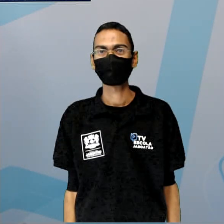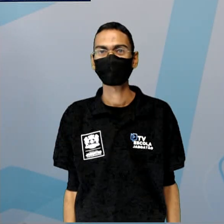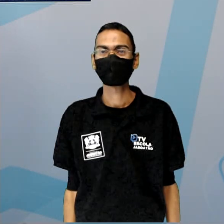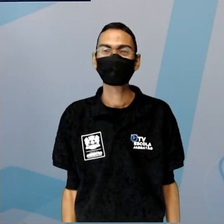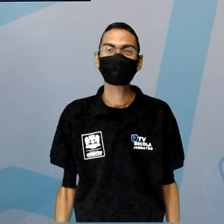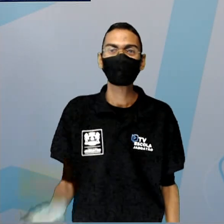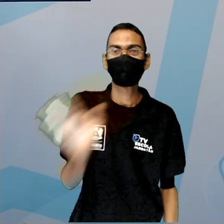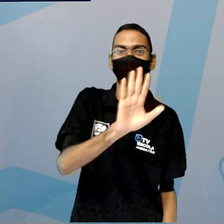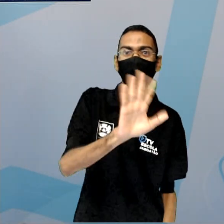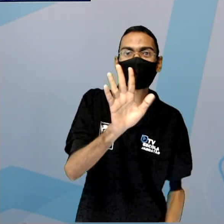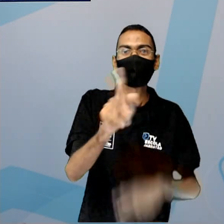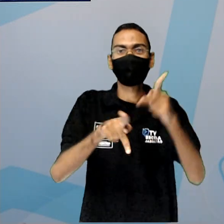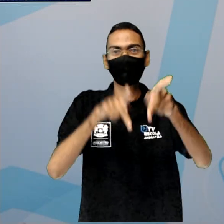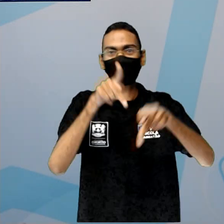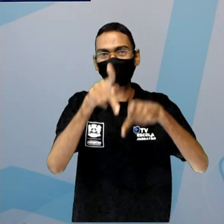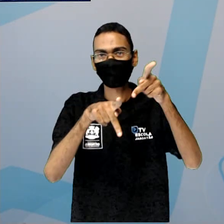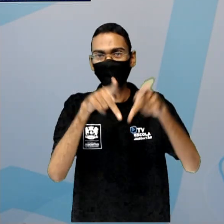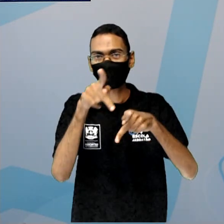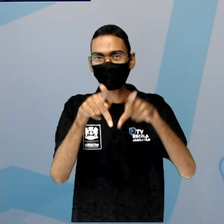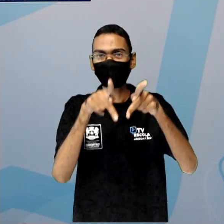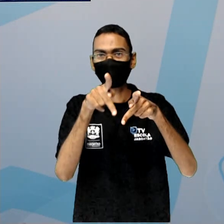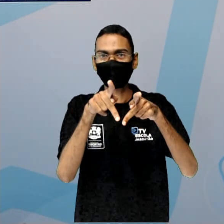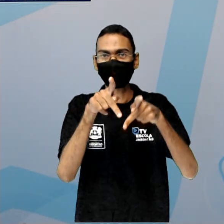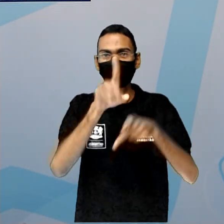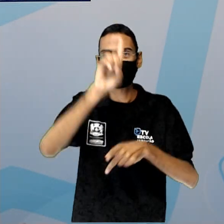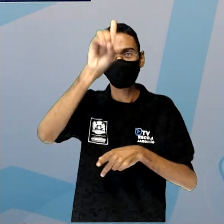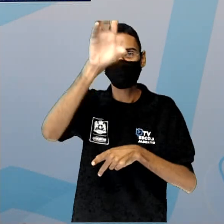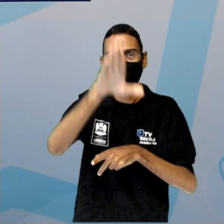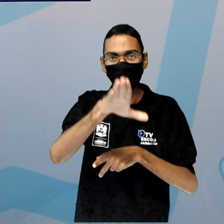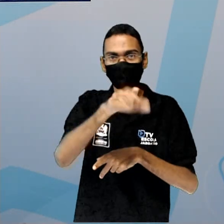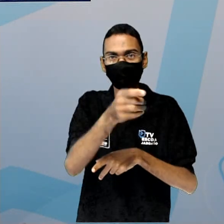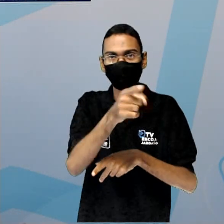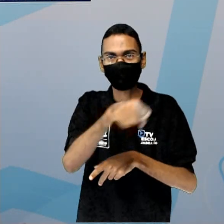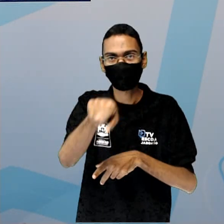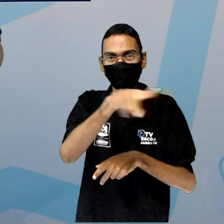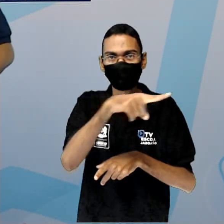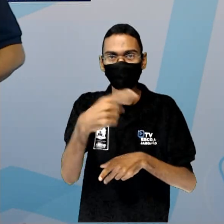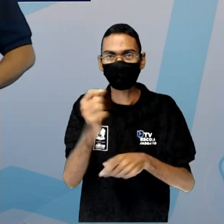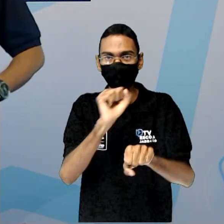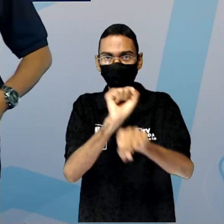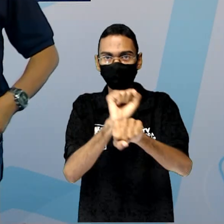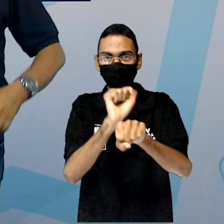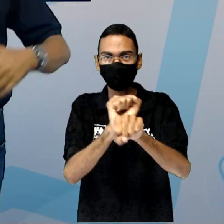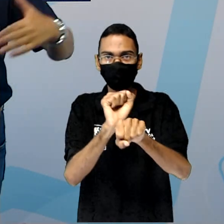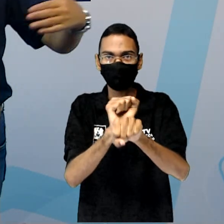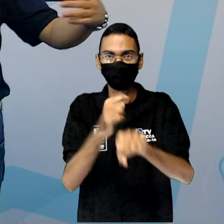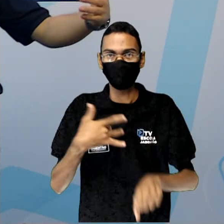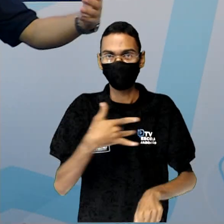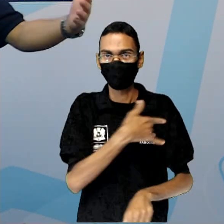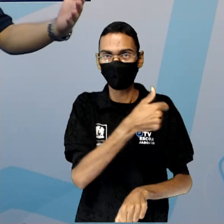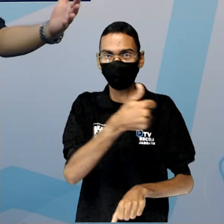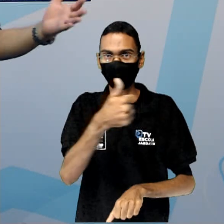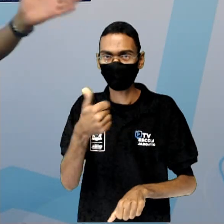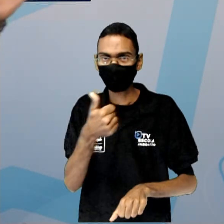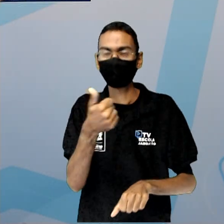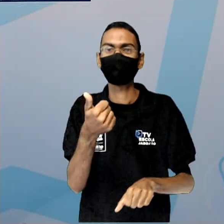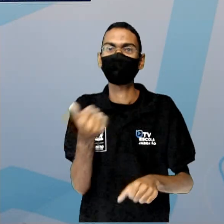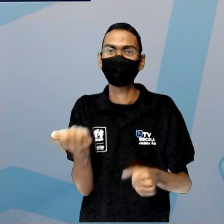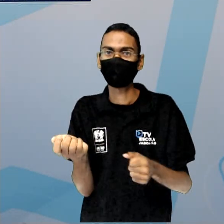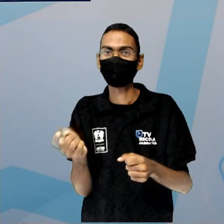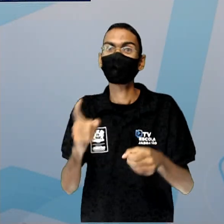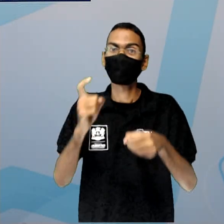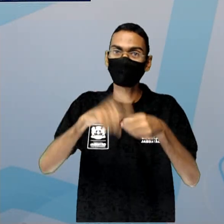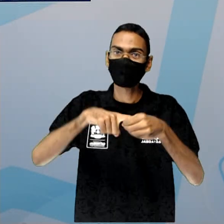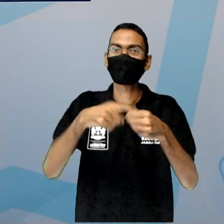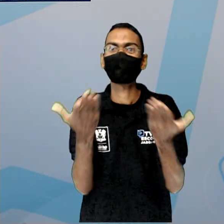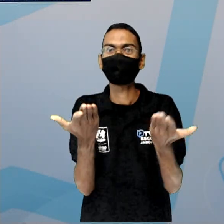Olá meu povo bonito de Deus, Deus abençoe a todos vocês, espero que vocês estejam bem. Estamos de volta mais uma vez com a aula